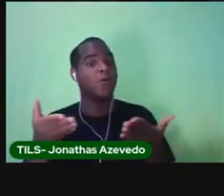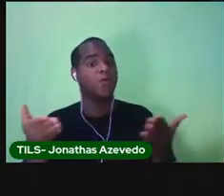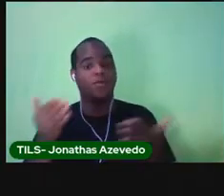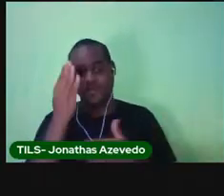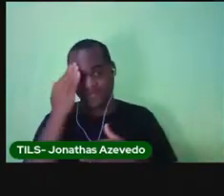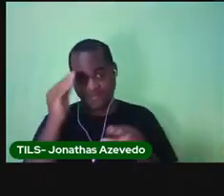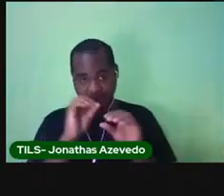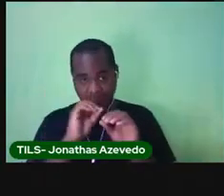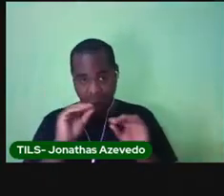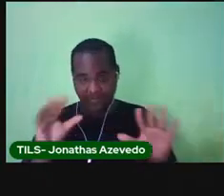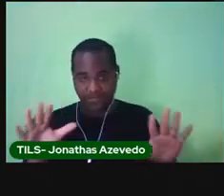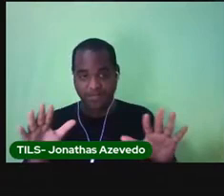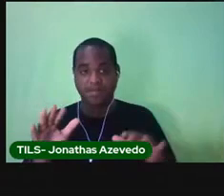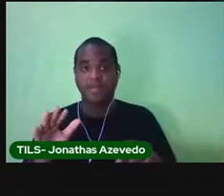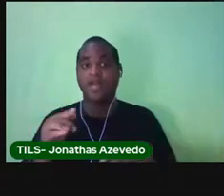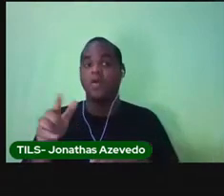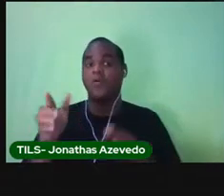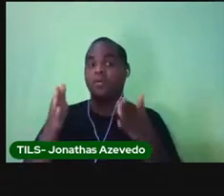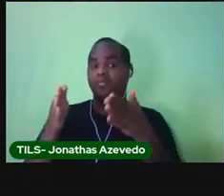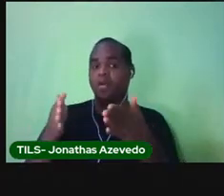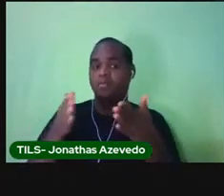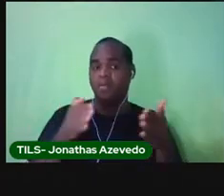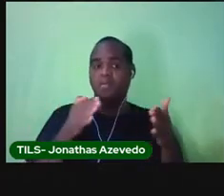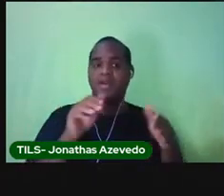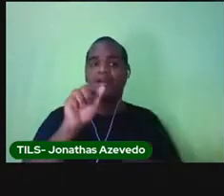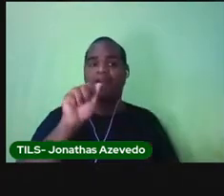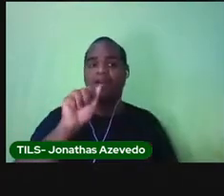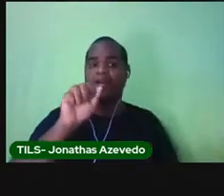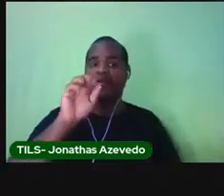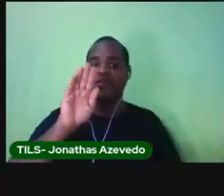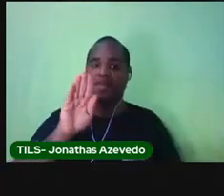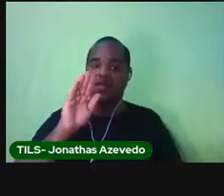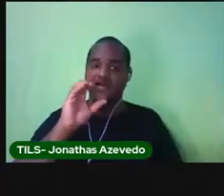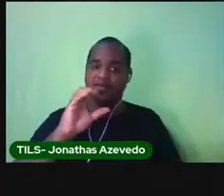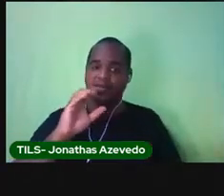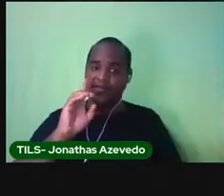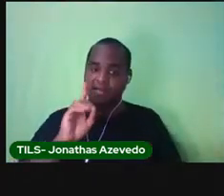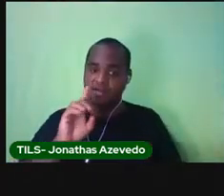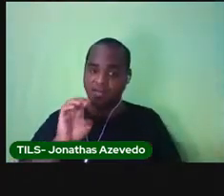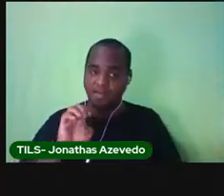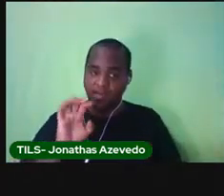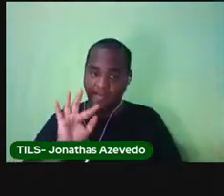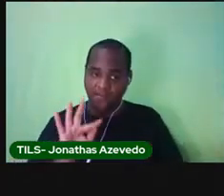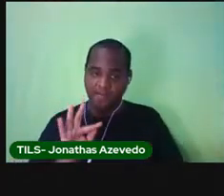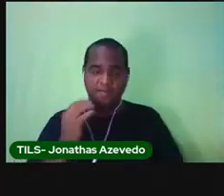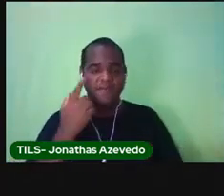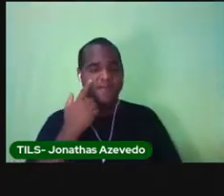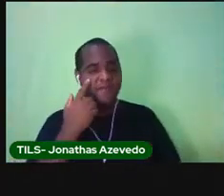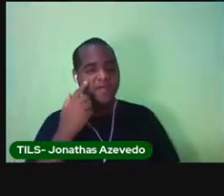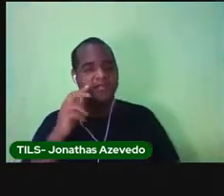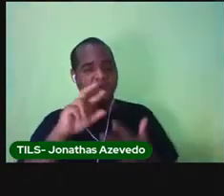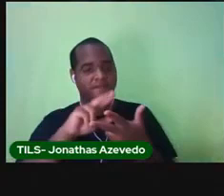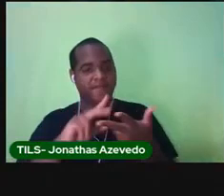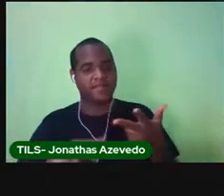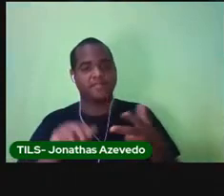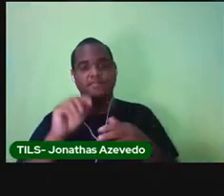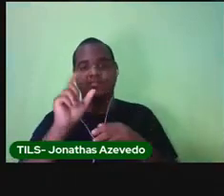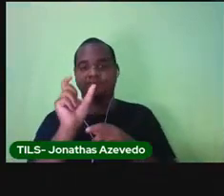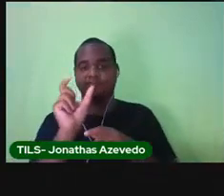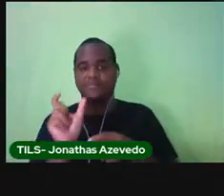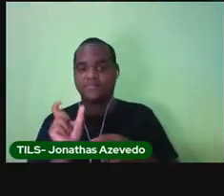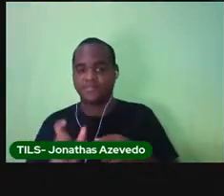melhor. A ordem alfabética é quando nós arrumamos as palavras